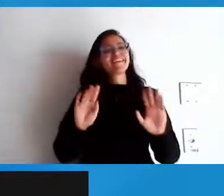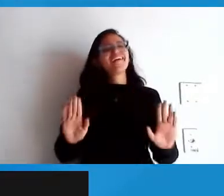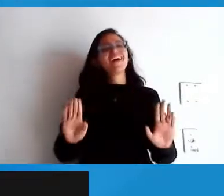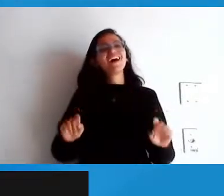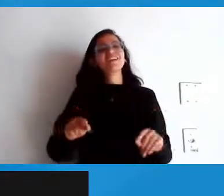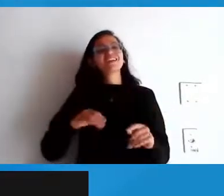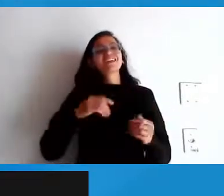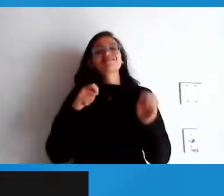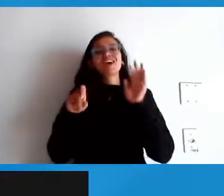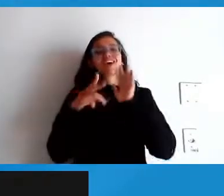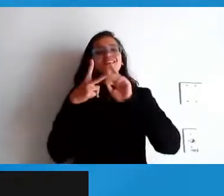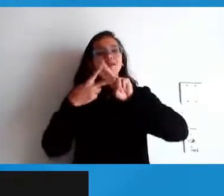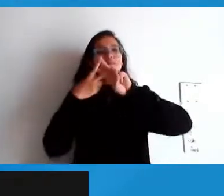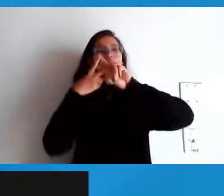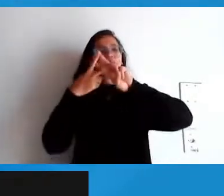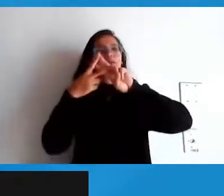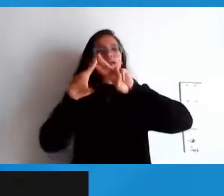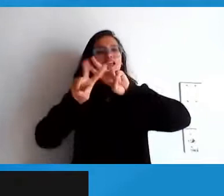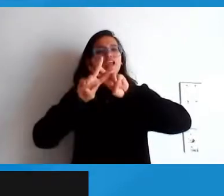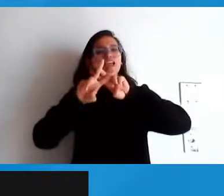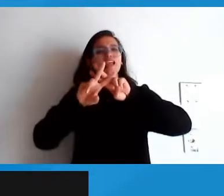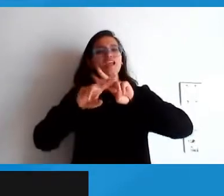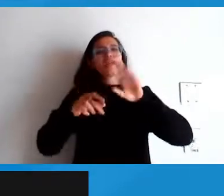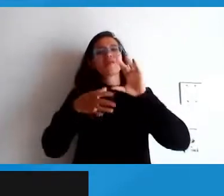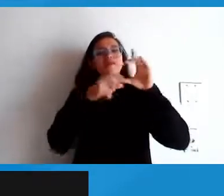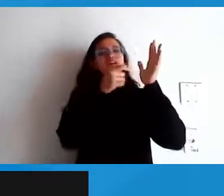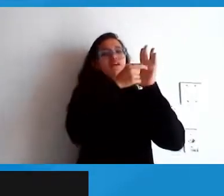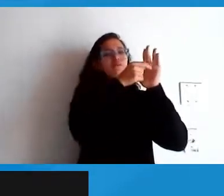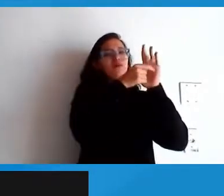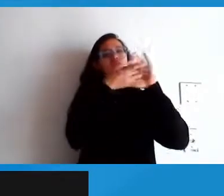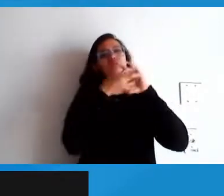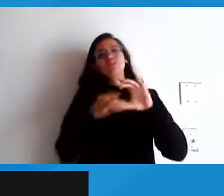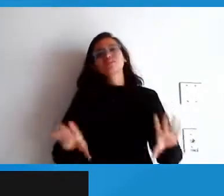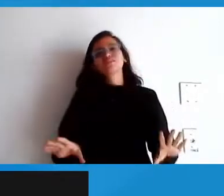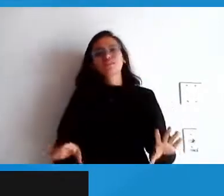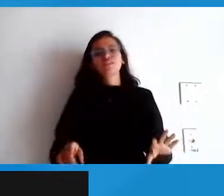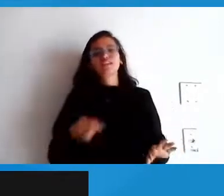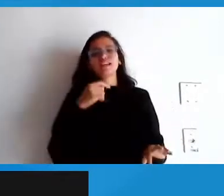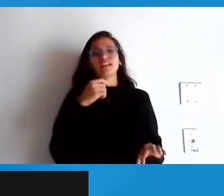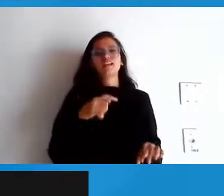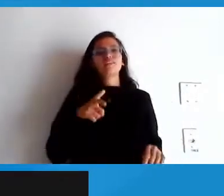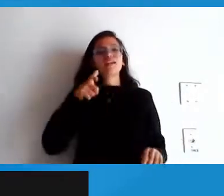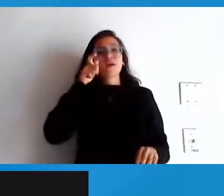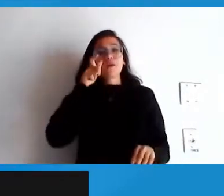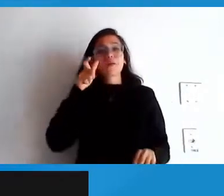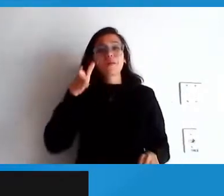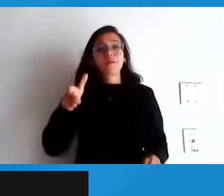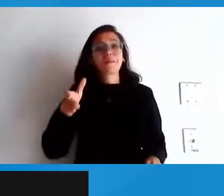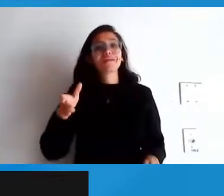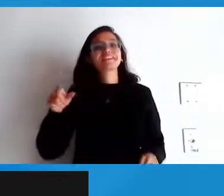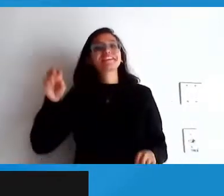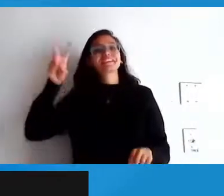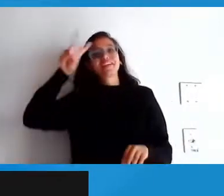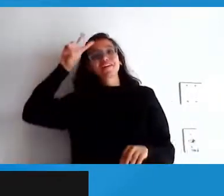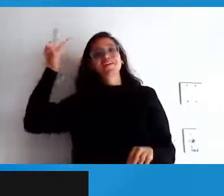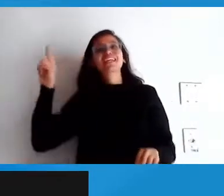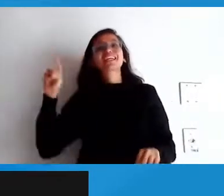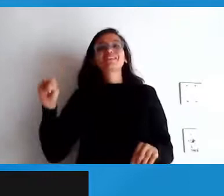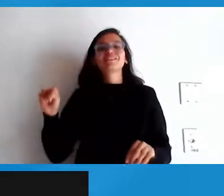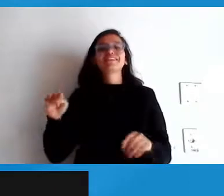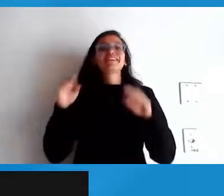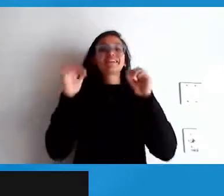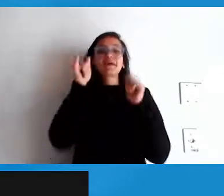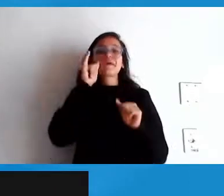proíbe isso dentro da cultura do software livre o que existe é justamente uma visão errada lembra das lascas de pedra que a gente falou que é tirar para ver da via